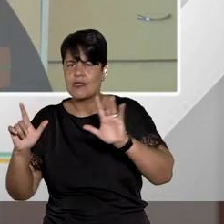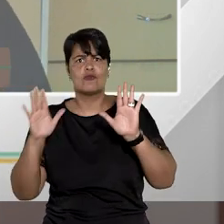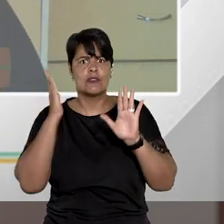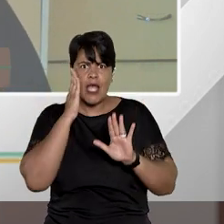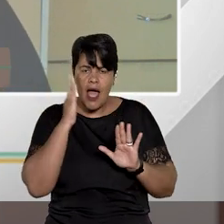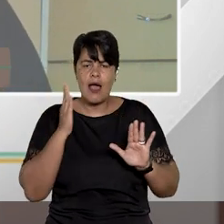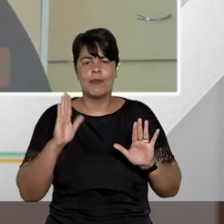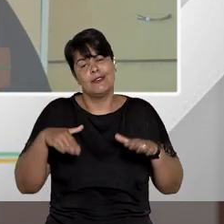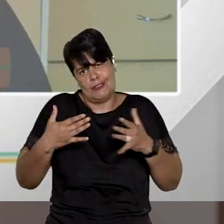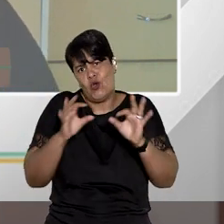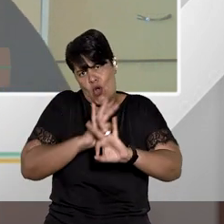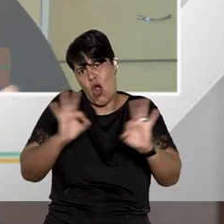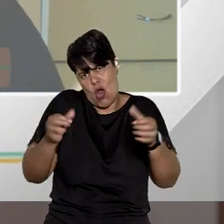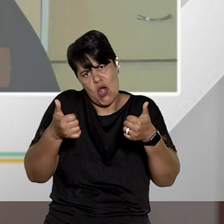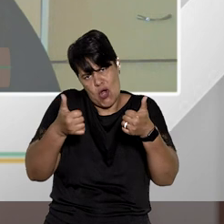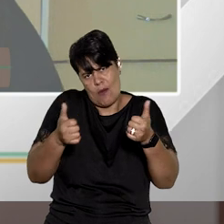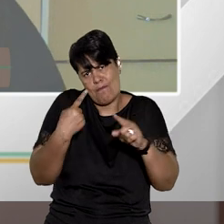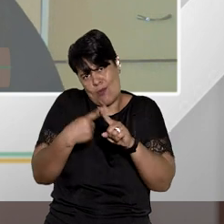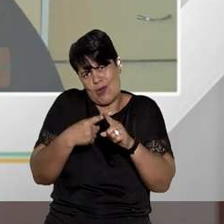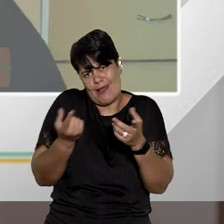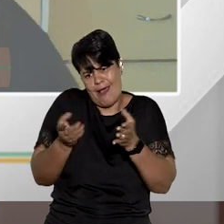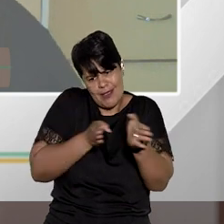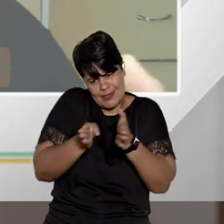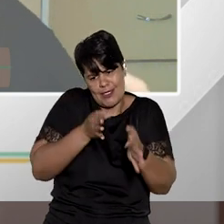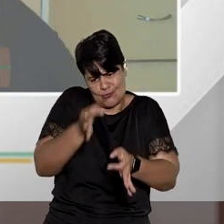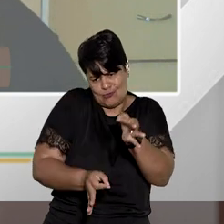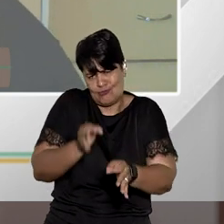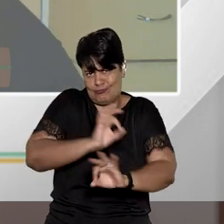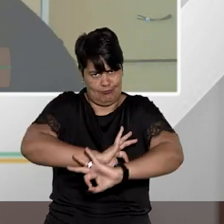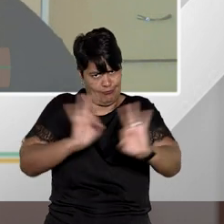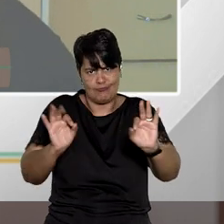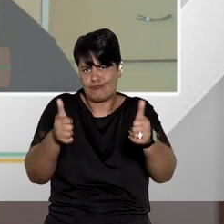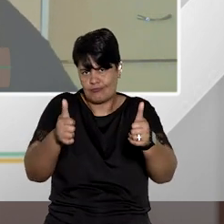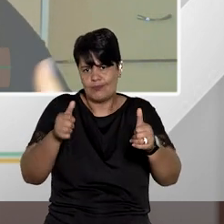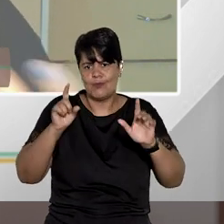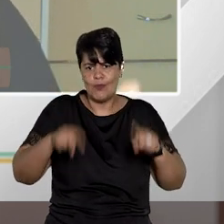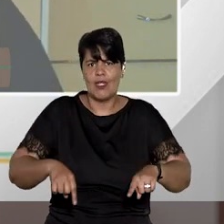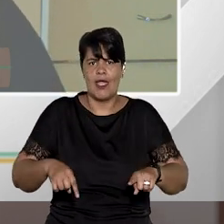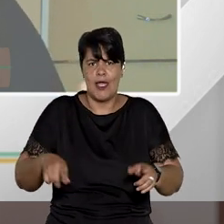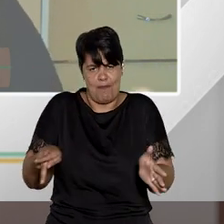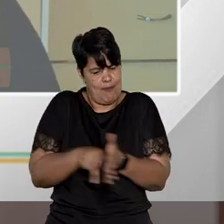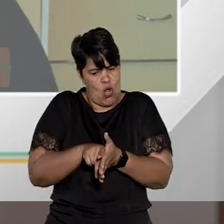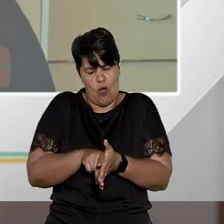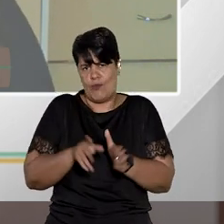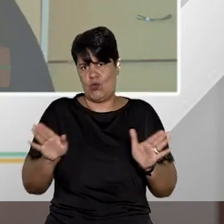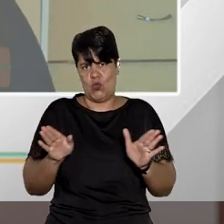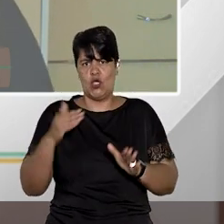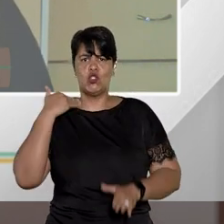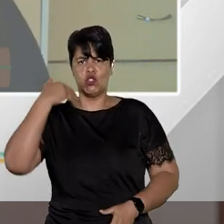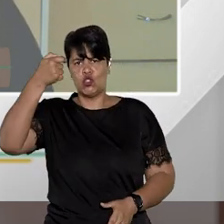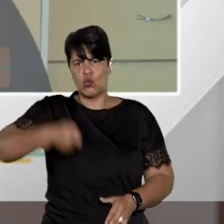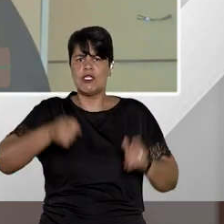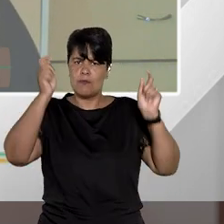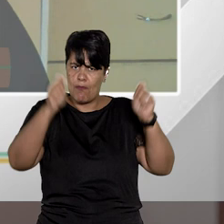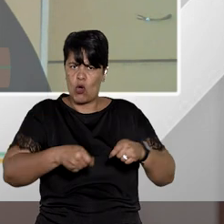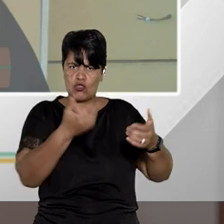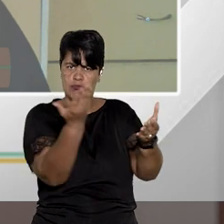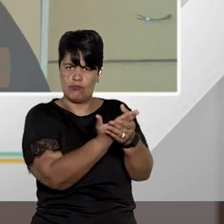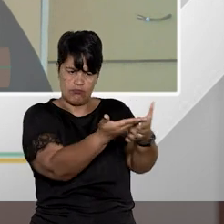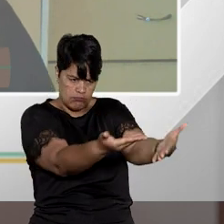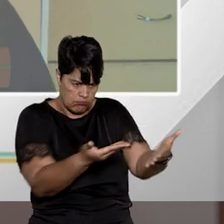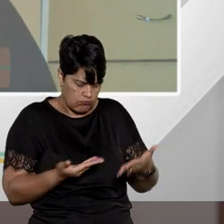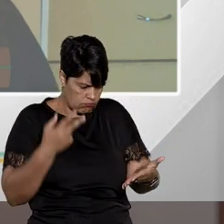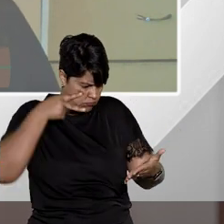faz parte do acesso à justiça. Todo mundo sabe que habeas corpus é tome o corpo, quer dizer, um instrumento para o juiz verificar realmente